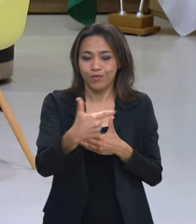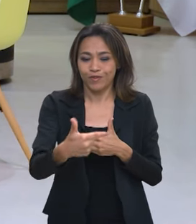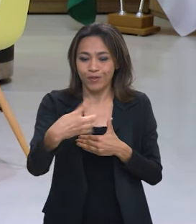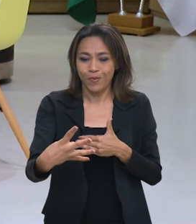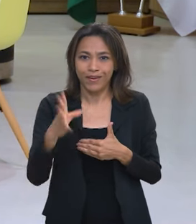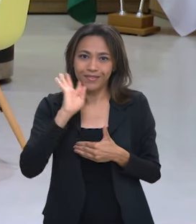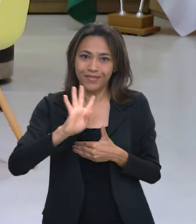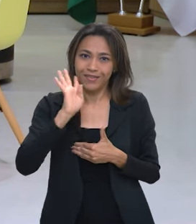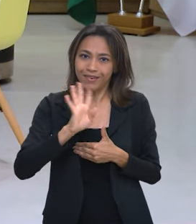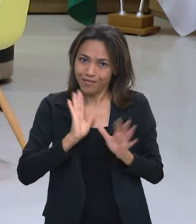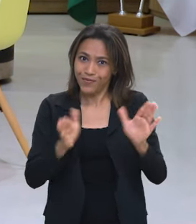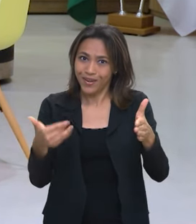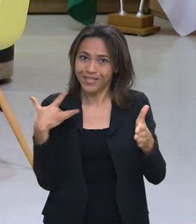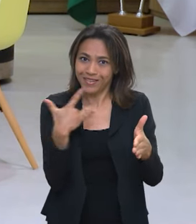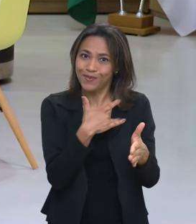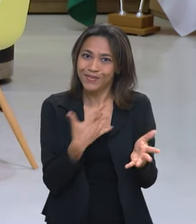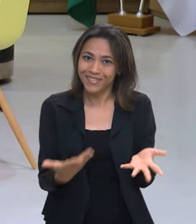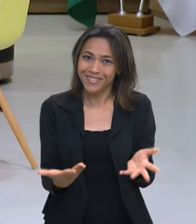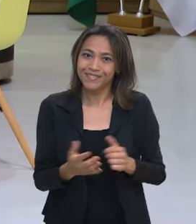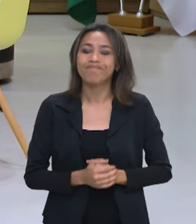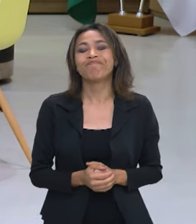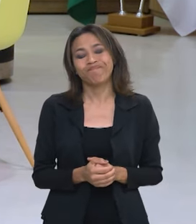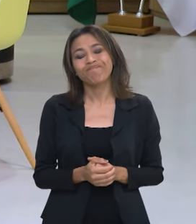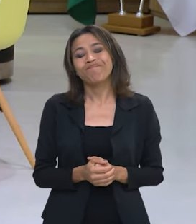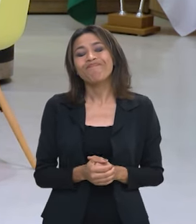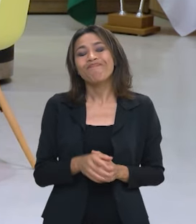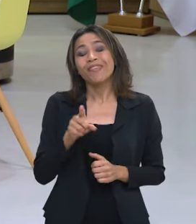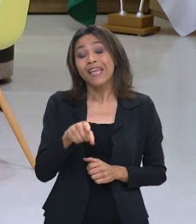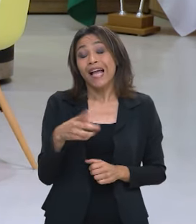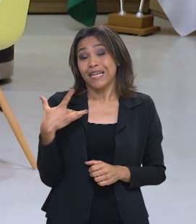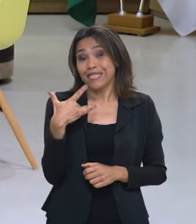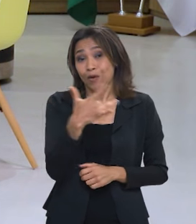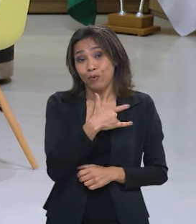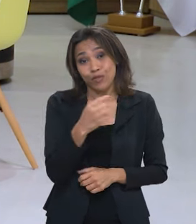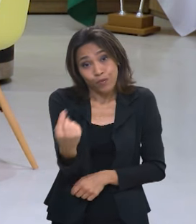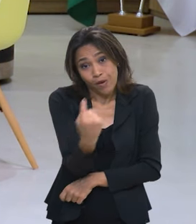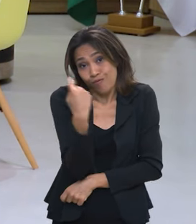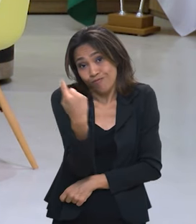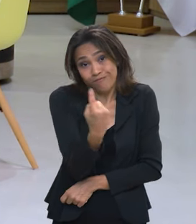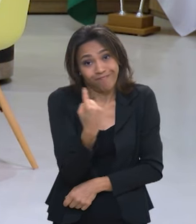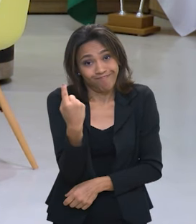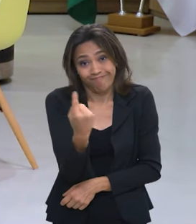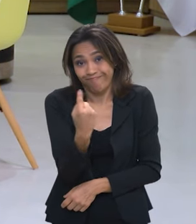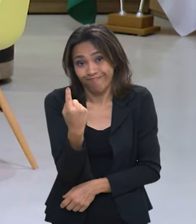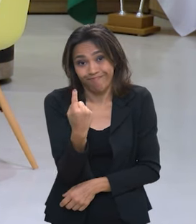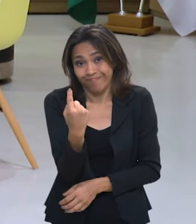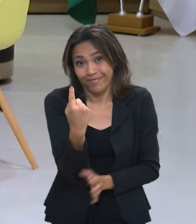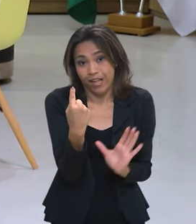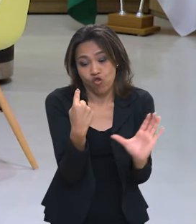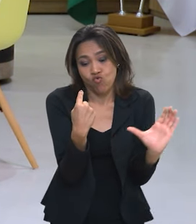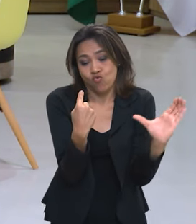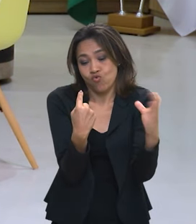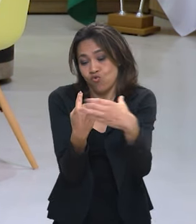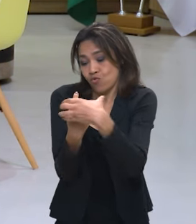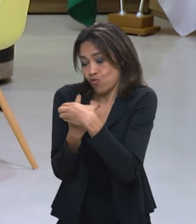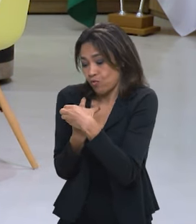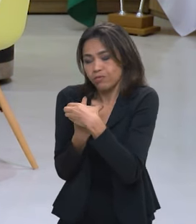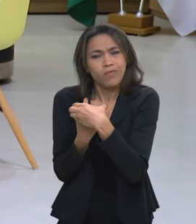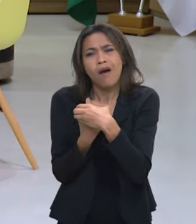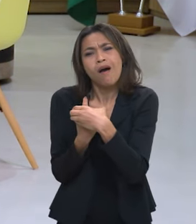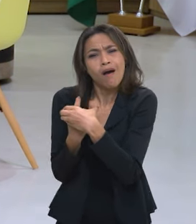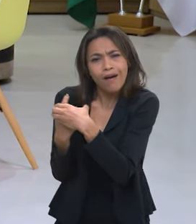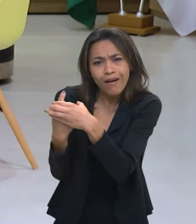2024 bacana para a saúde a saúde não é uma ilha então com